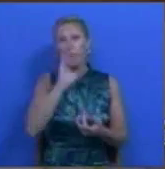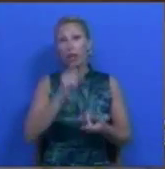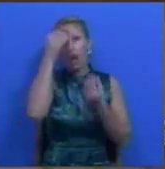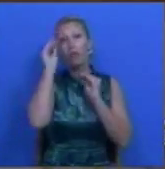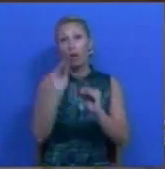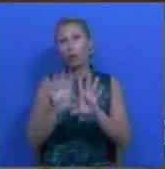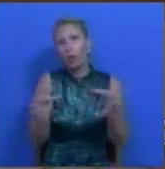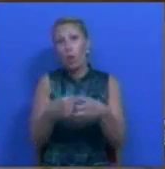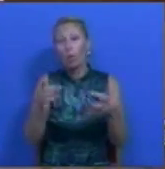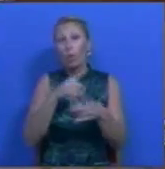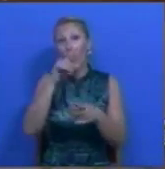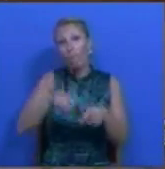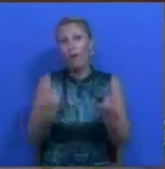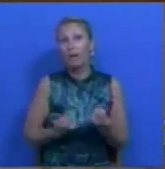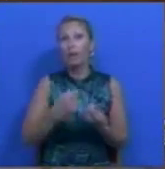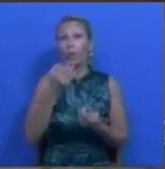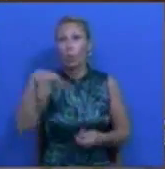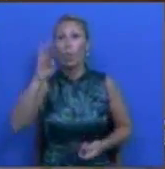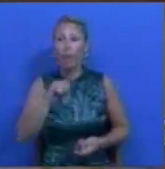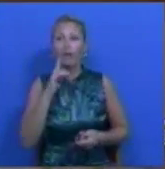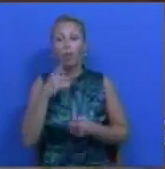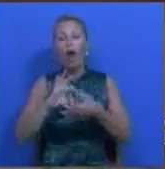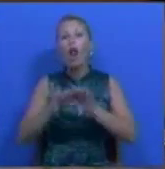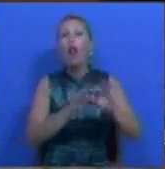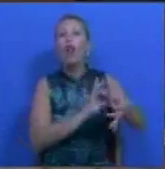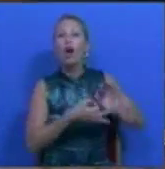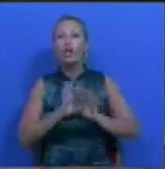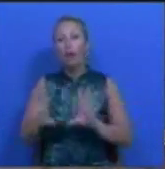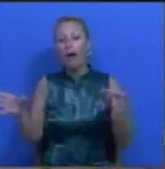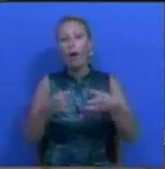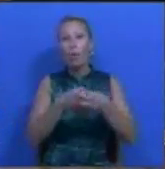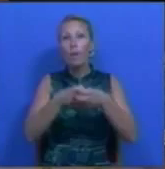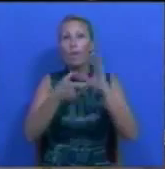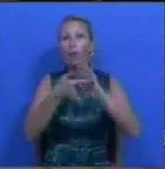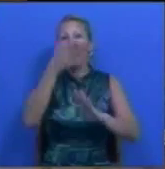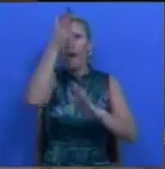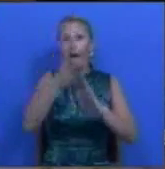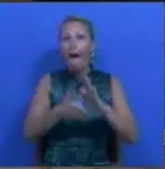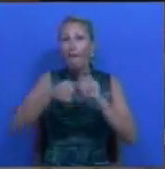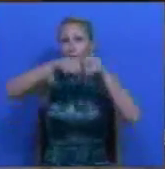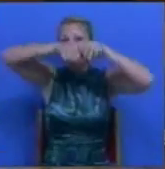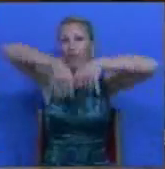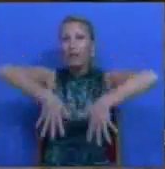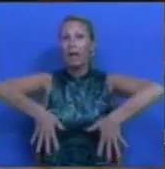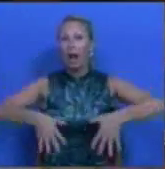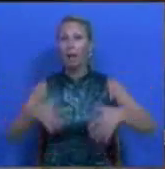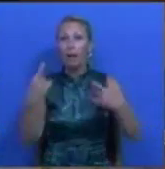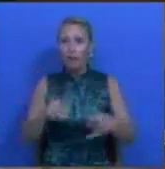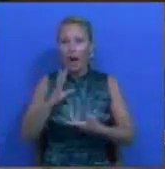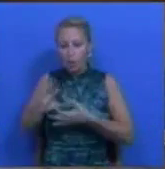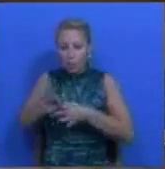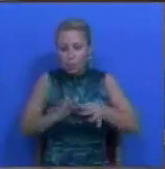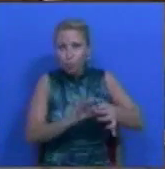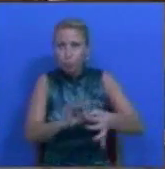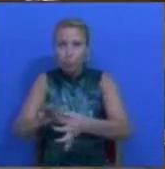dos agrupamentos verticais pretende exatamente que um aluno possa ser acompanhado e que haja uma articulação entre os diferentes ciclos de ensino